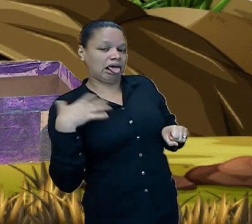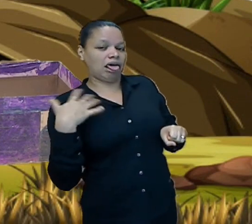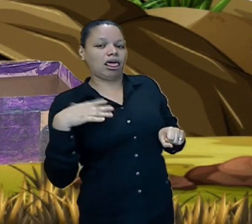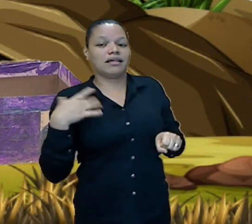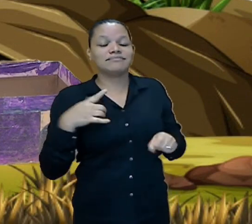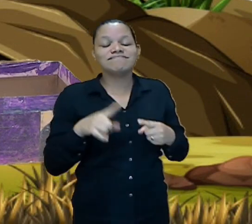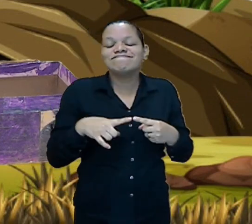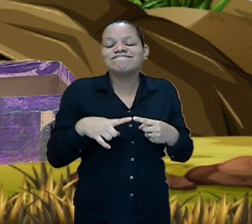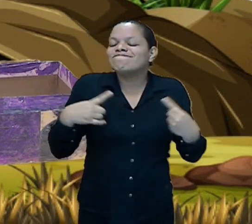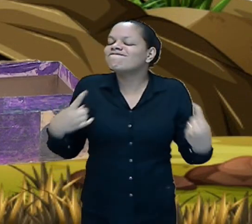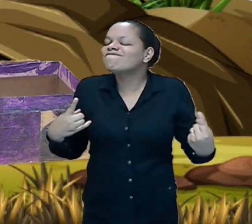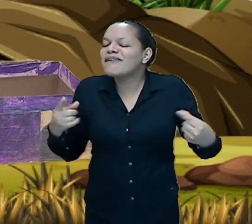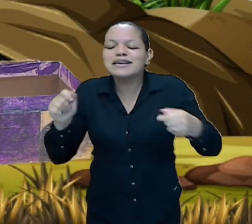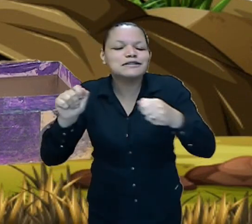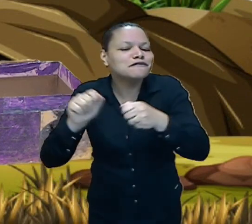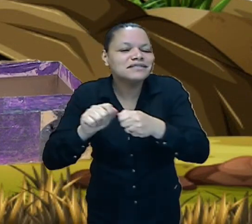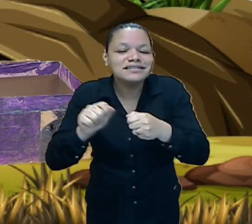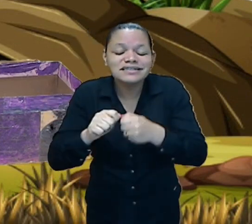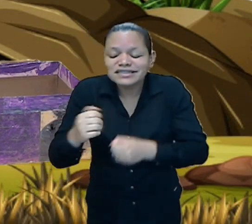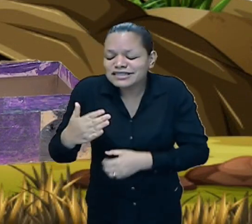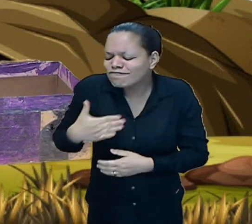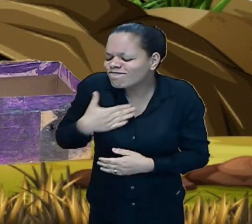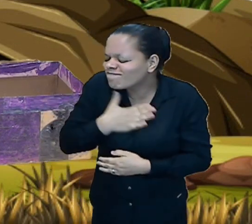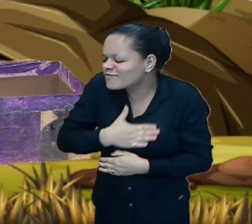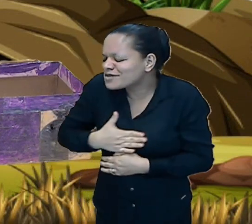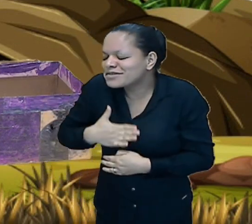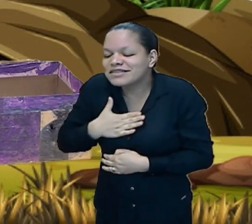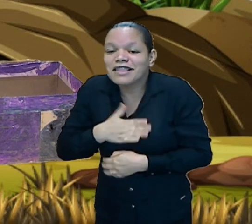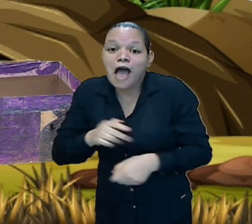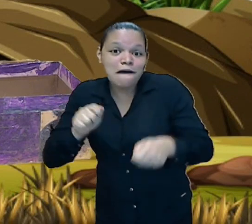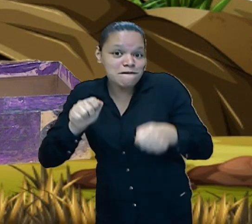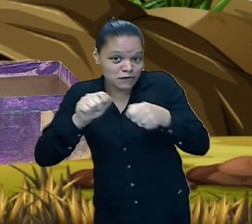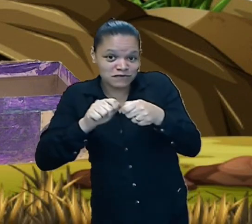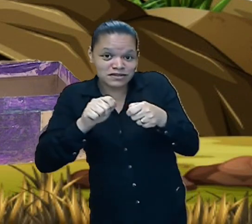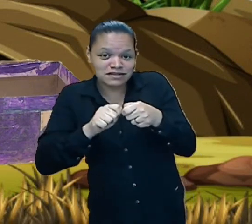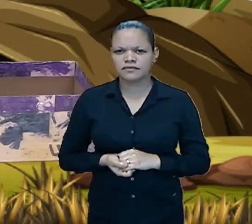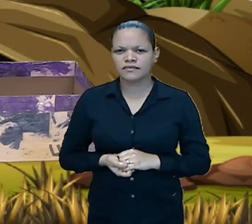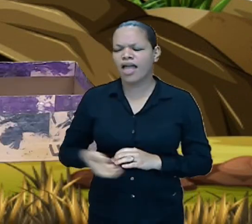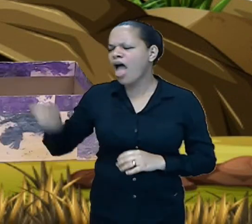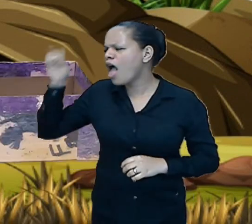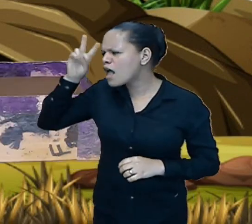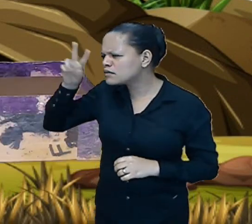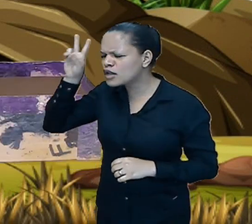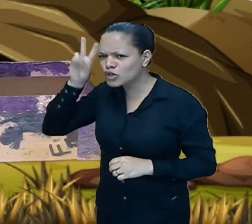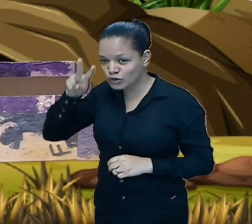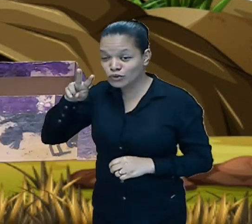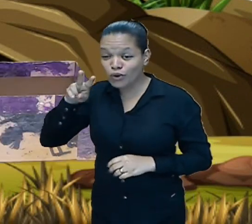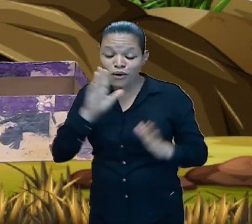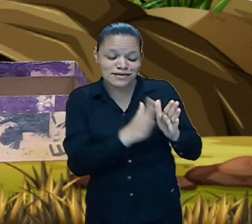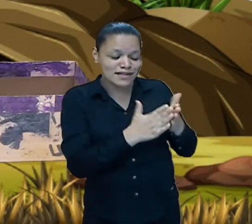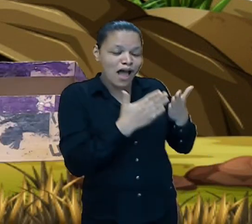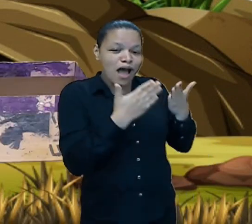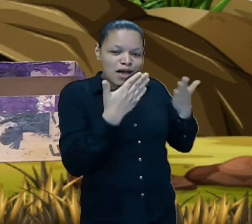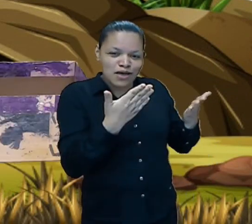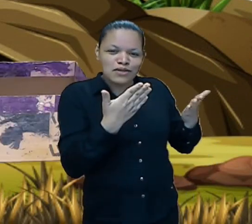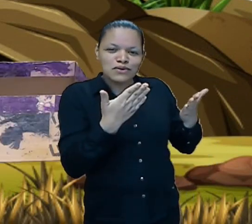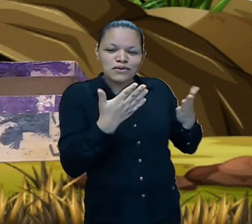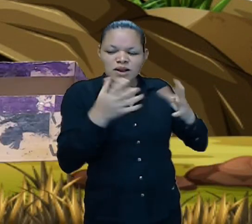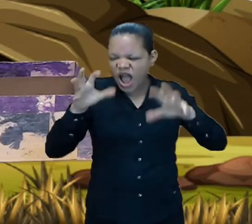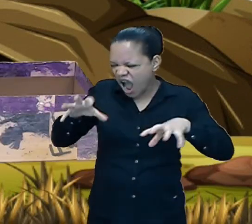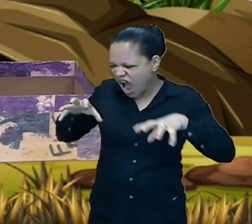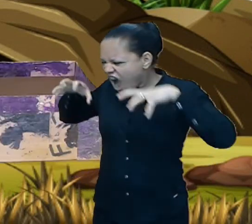o que mais gostavam de fazer sorvetes essa história está no livro